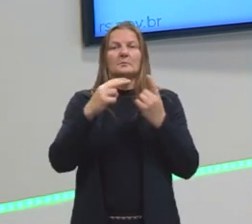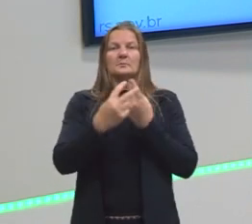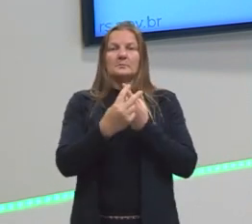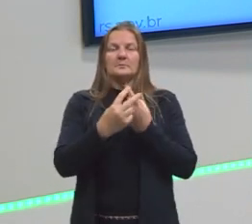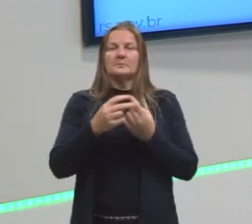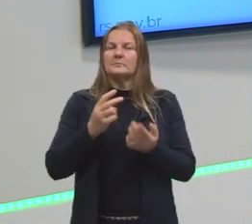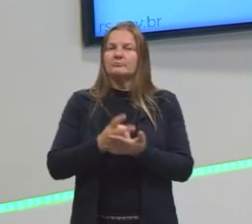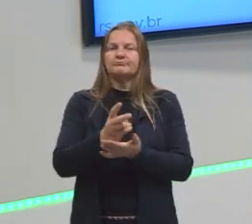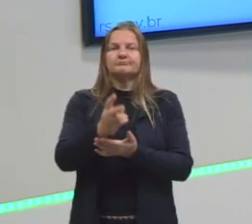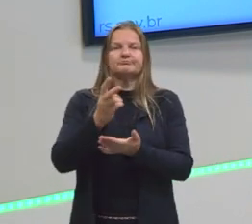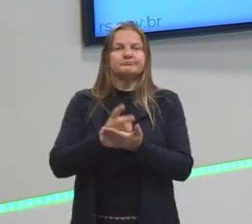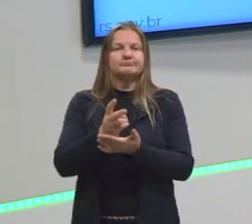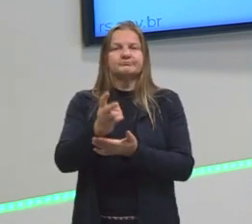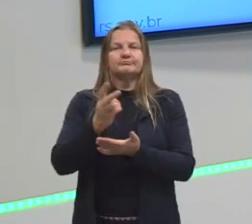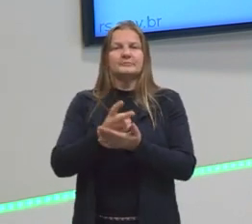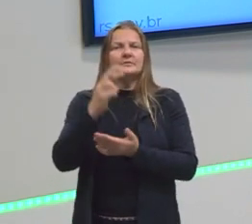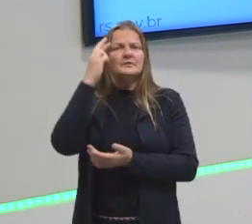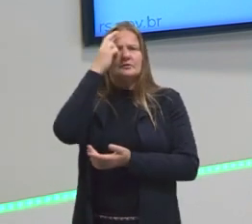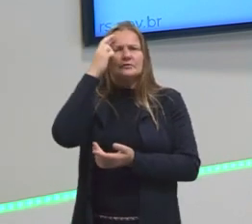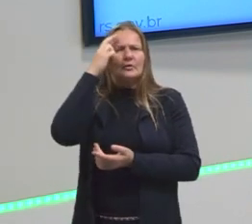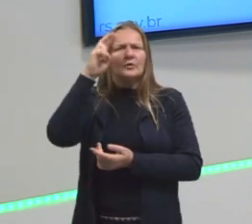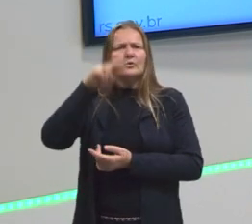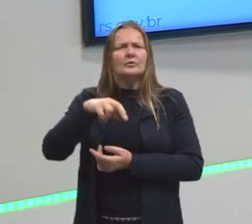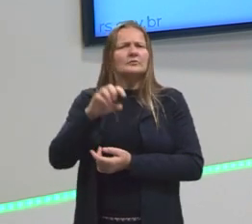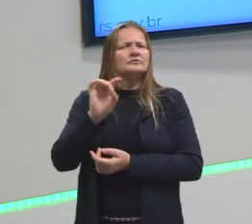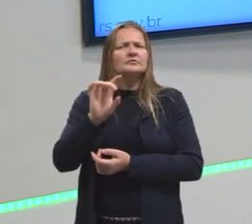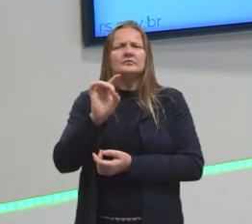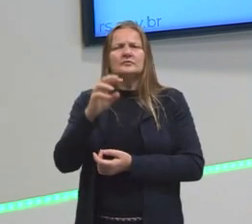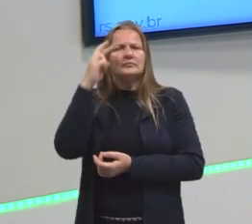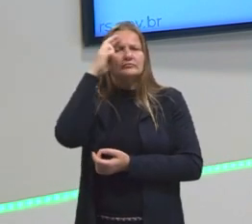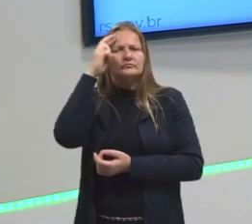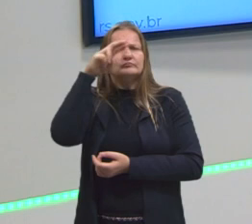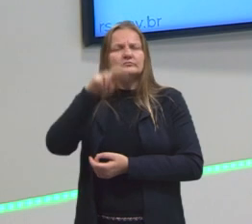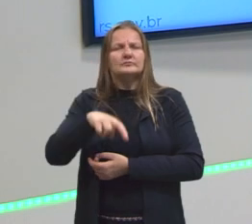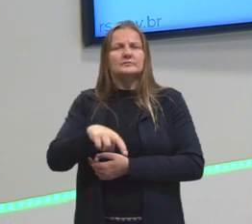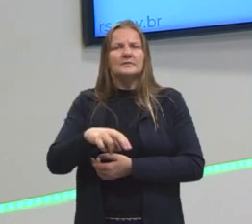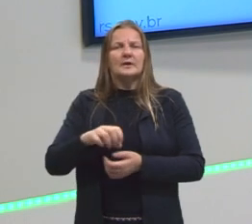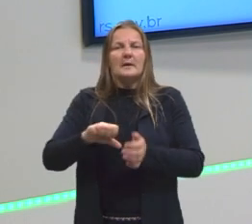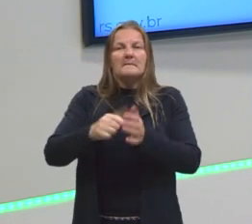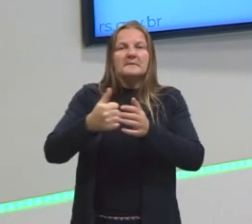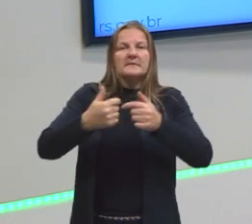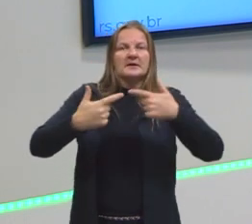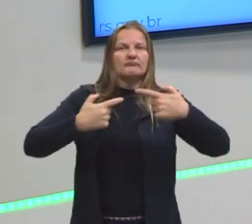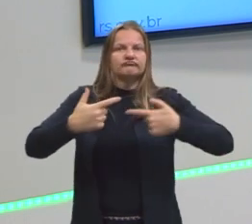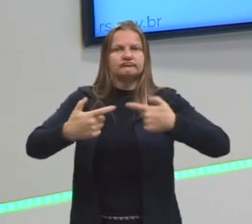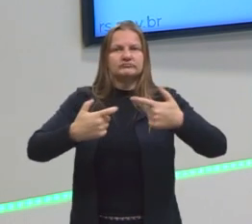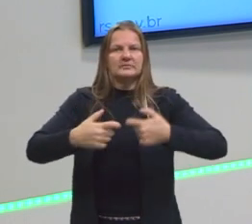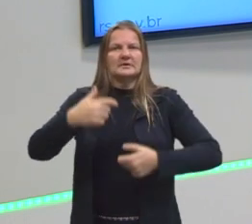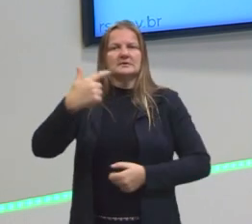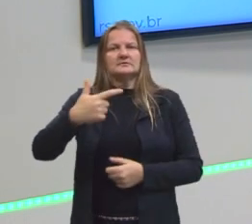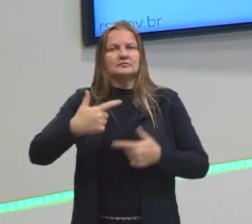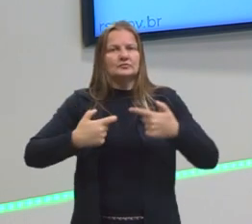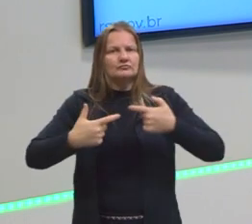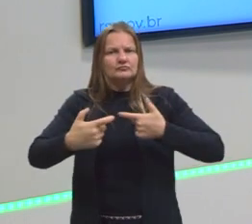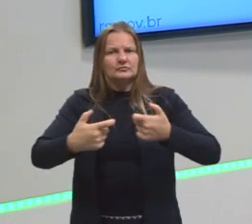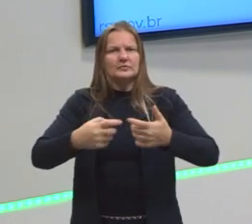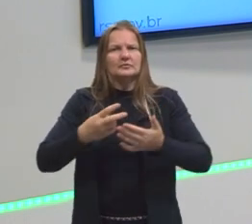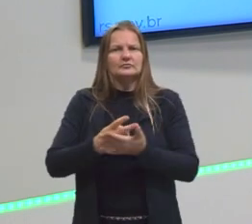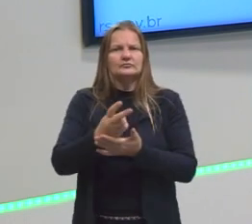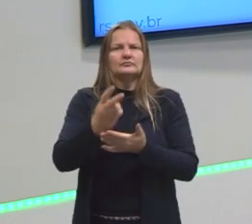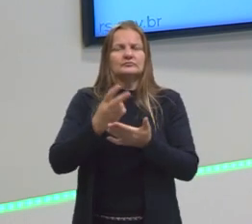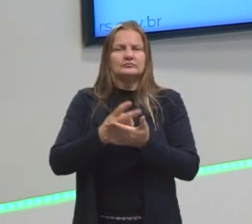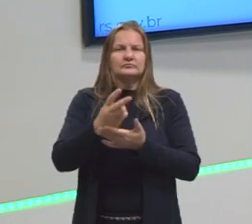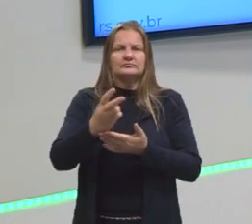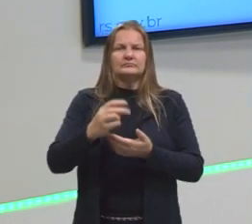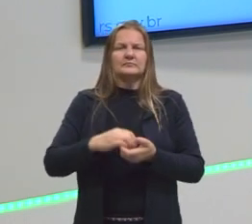de uma racionalidade instrumental, a Primeira e Segunda Guerra tivessem dado continuidade, principalmente